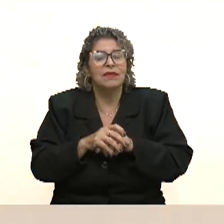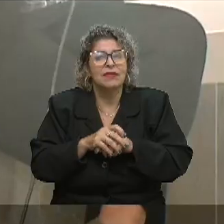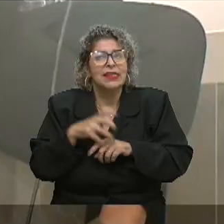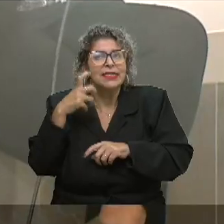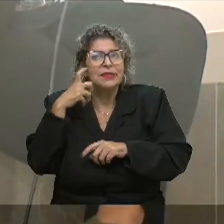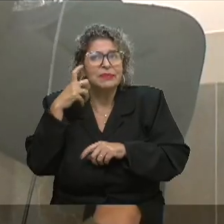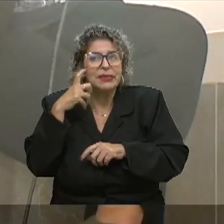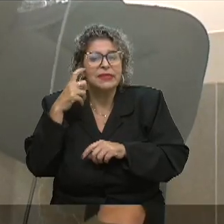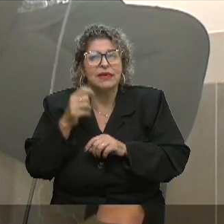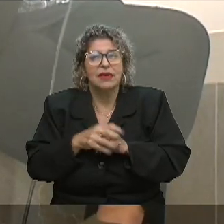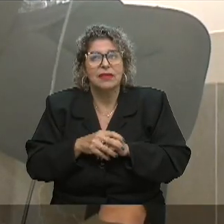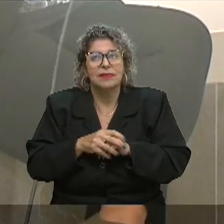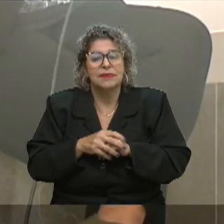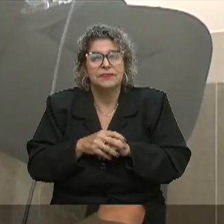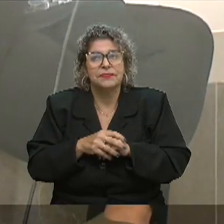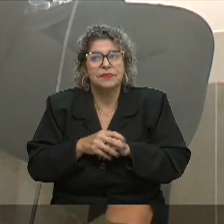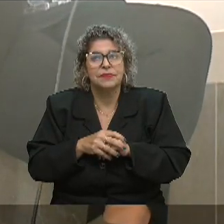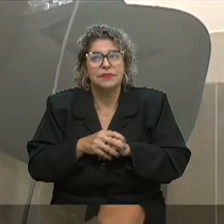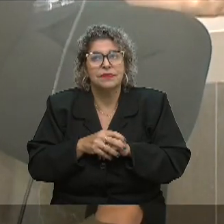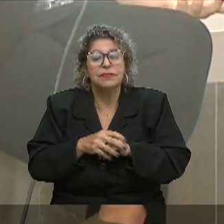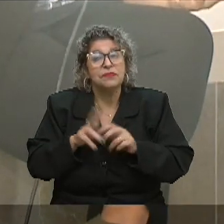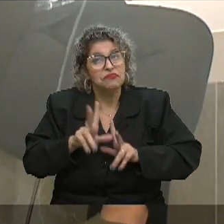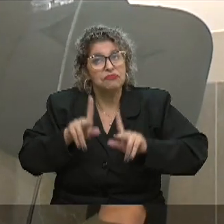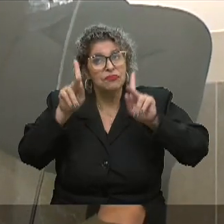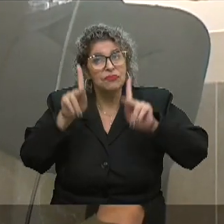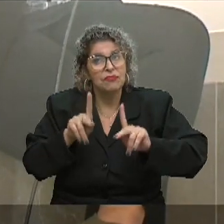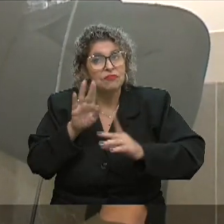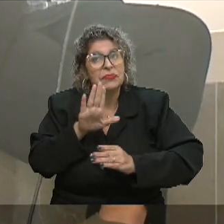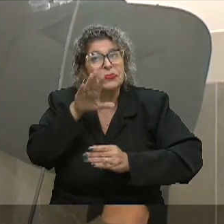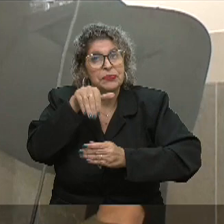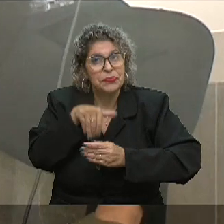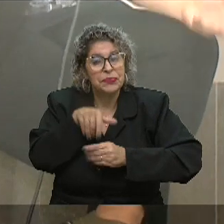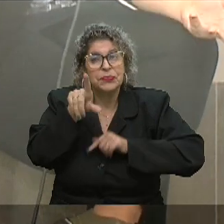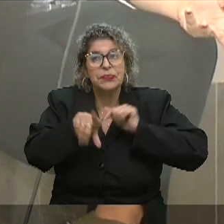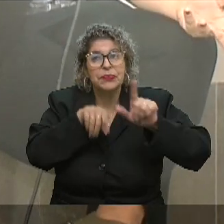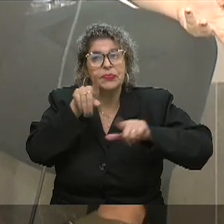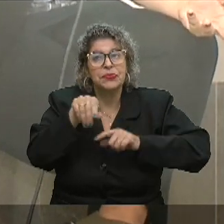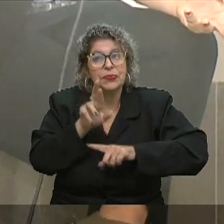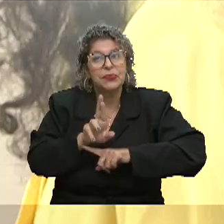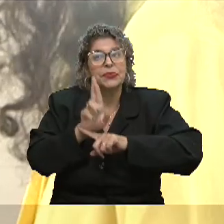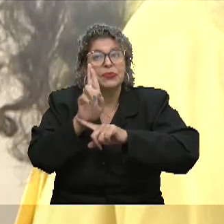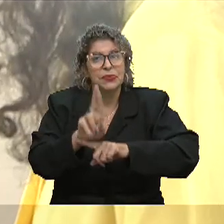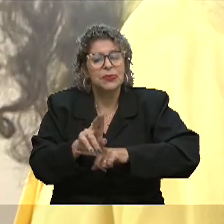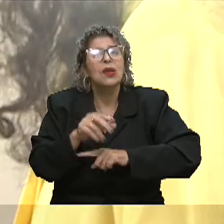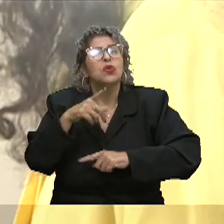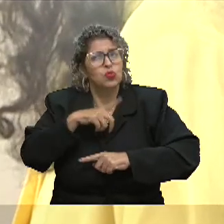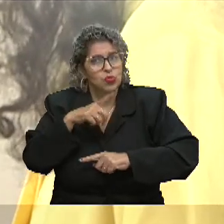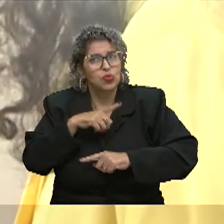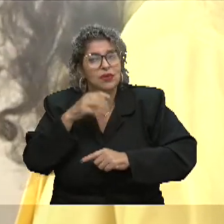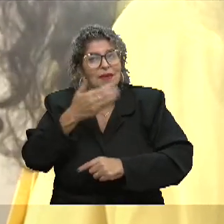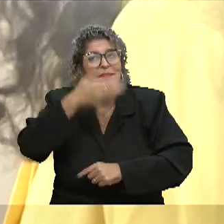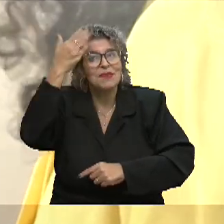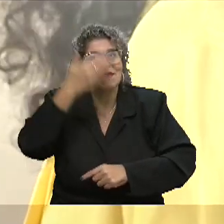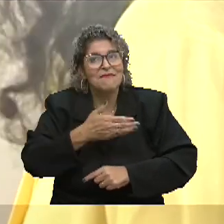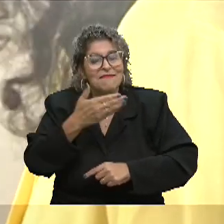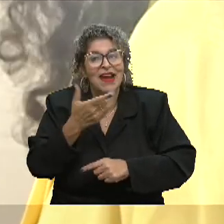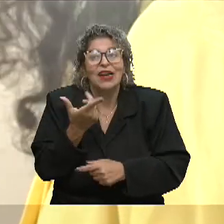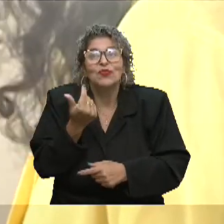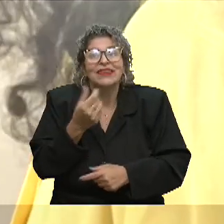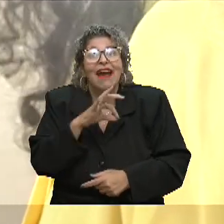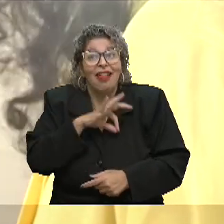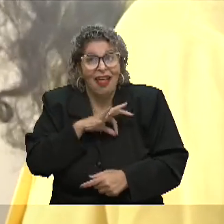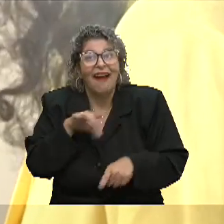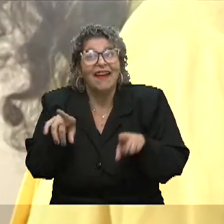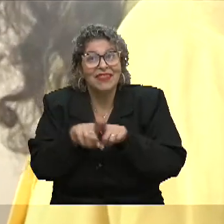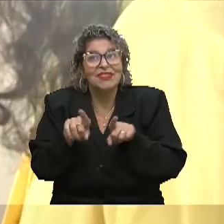pensar que quando as pessoas puderam votar, Escolher seus representantes, tu tinha que comprovar renda, né? Então,